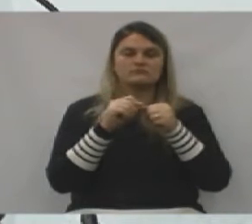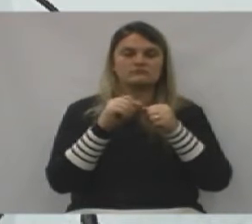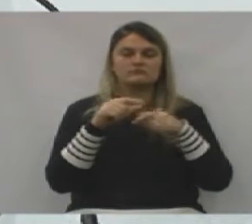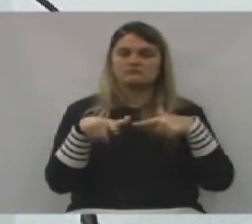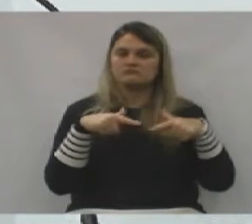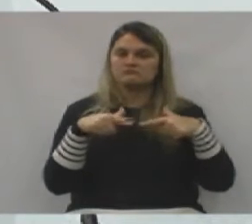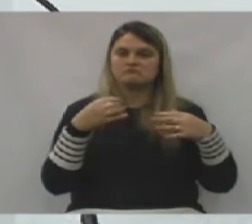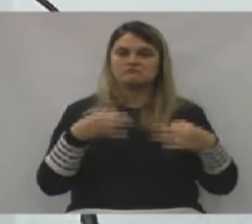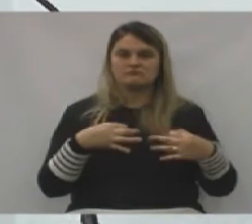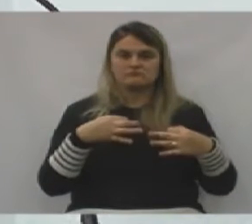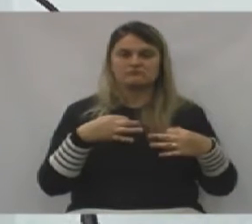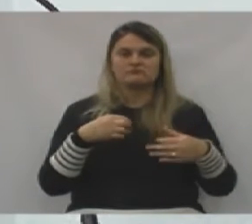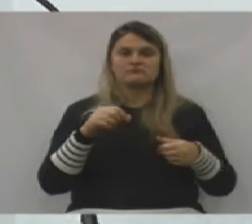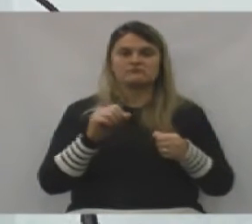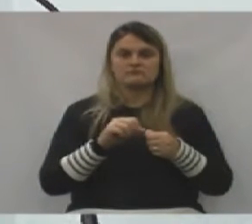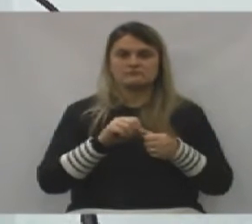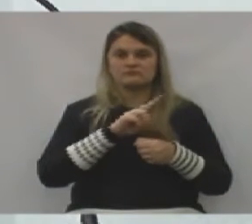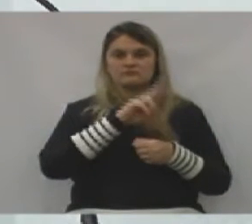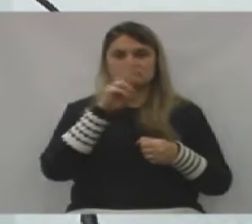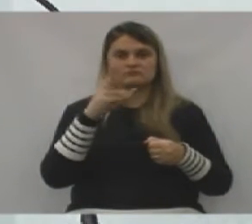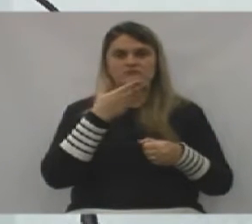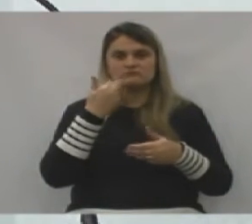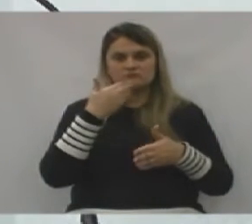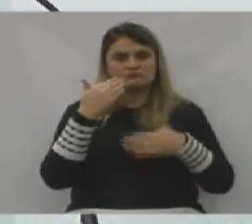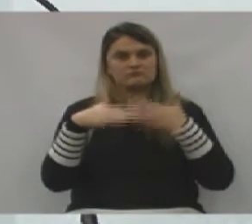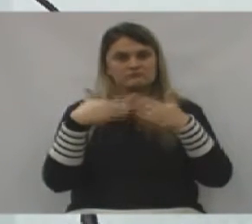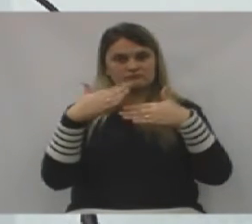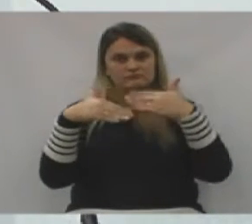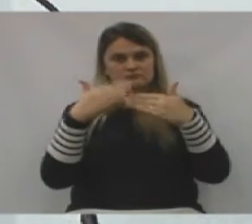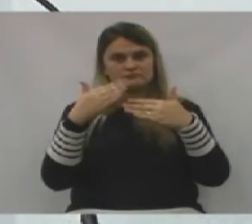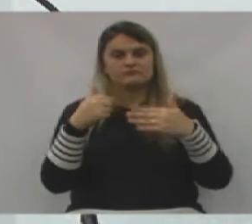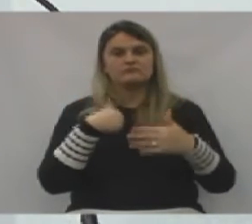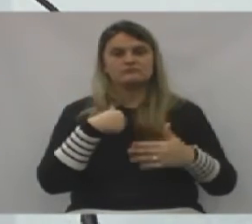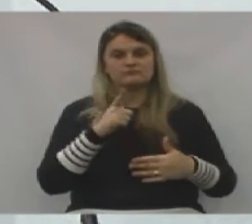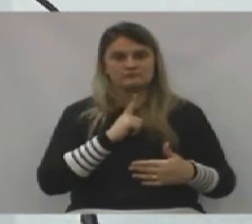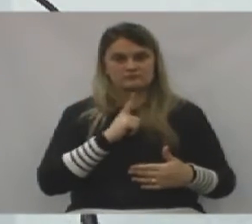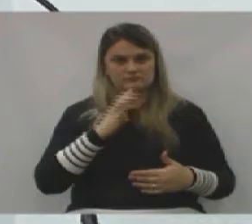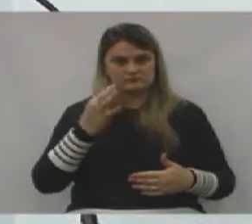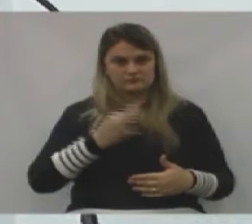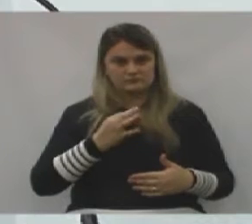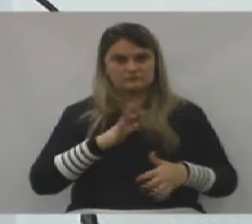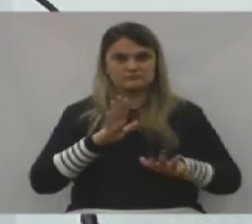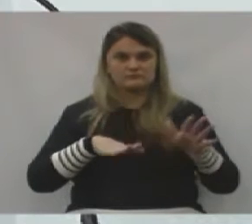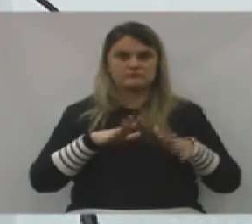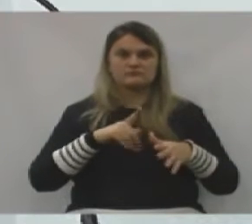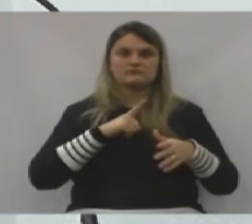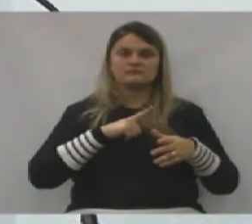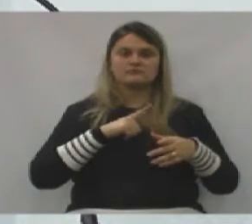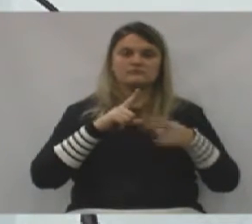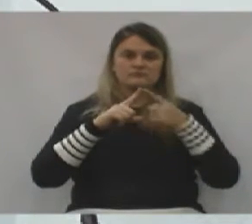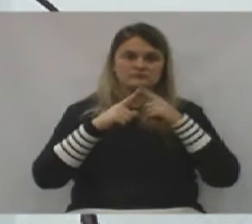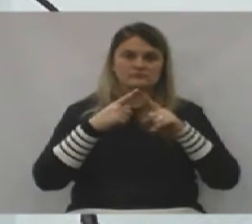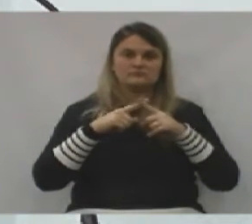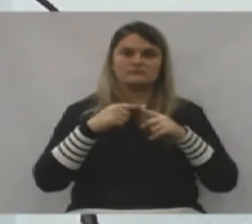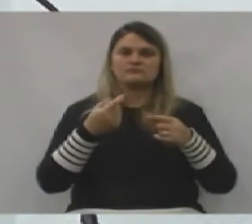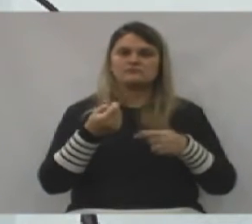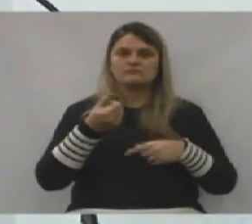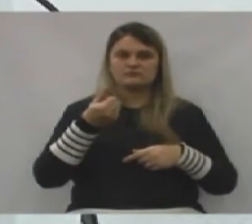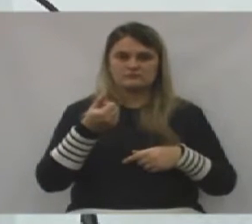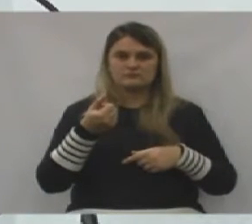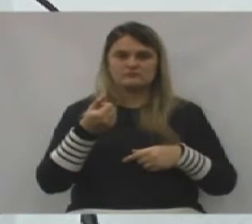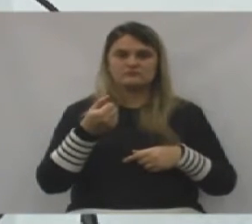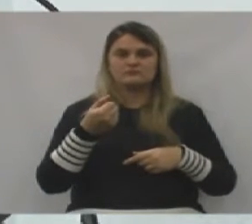nova vitória voar. E é isso que eu faço. E eu garanto, tem algumas promessas aí que eu fiz, pouquíssimas.